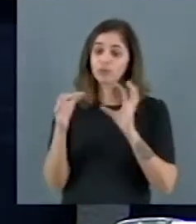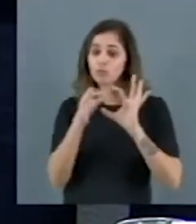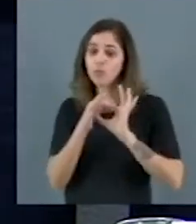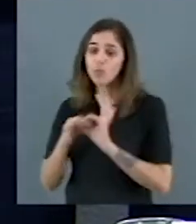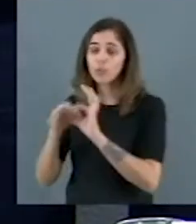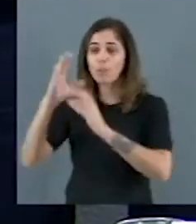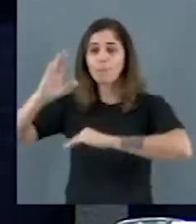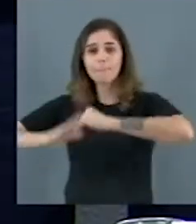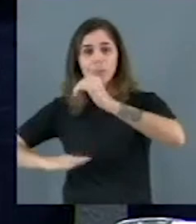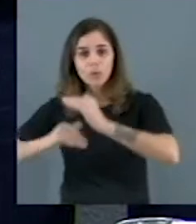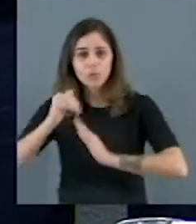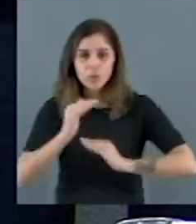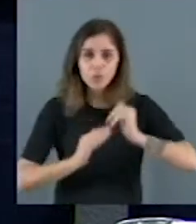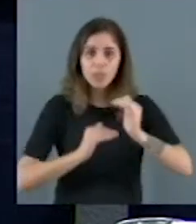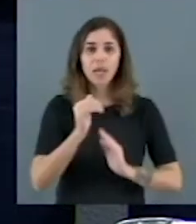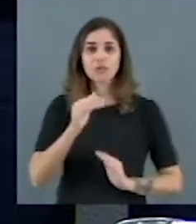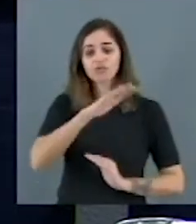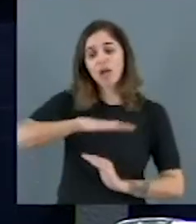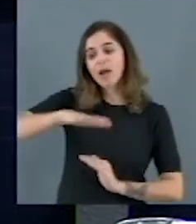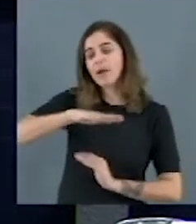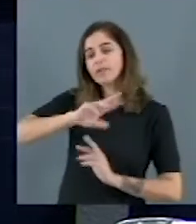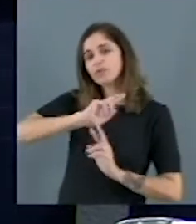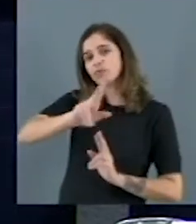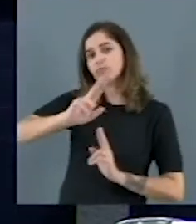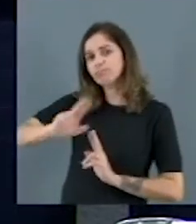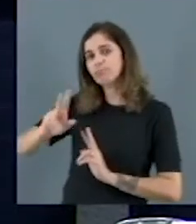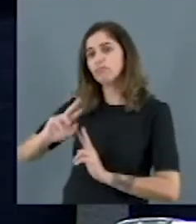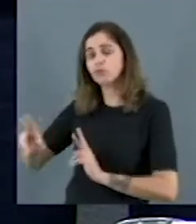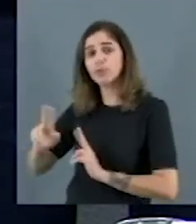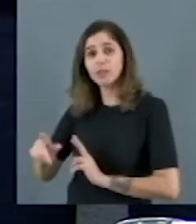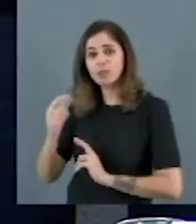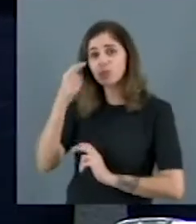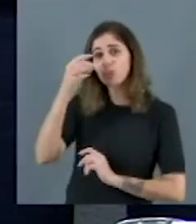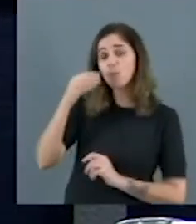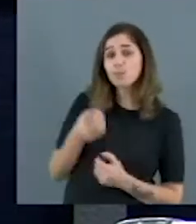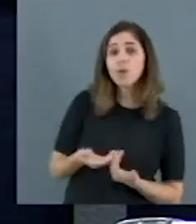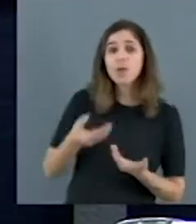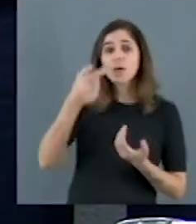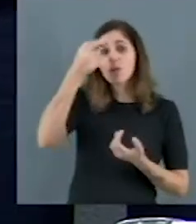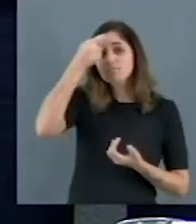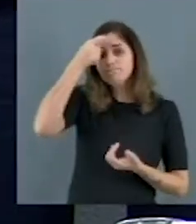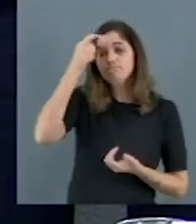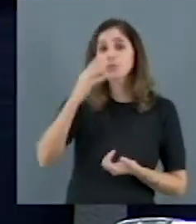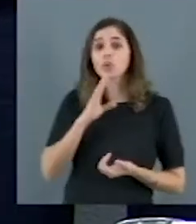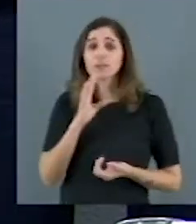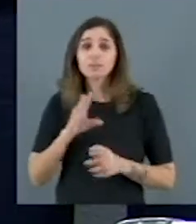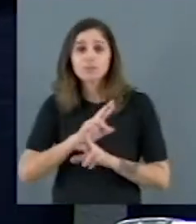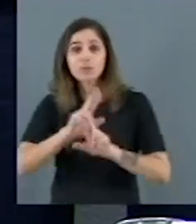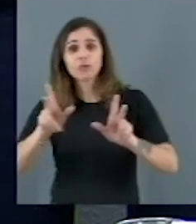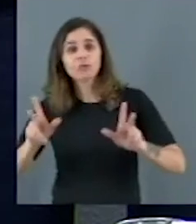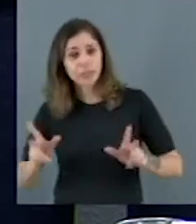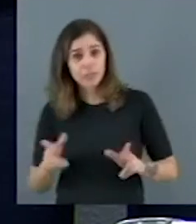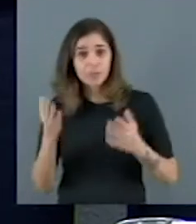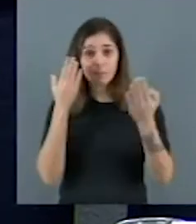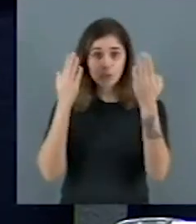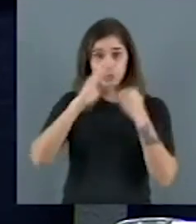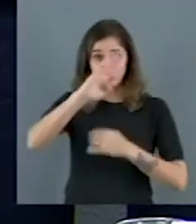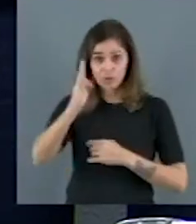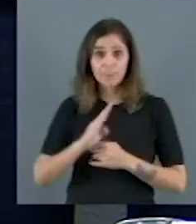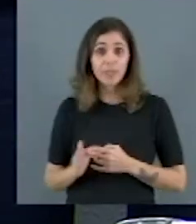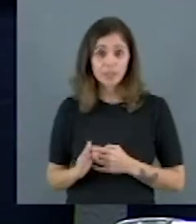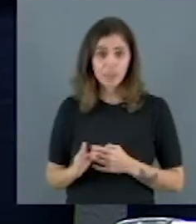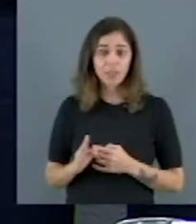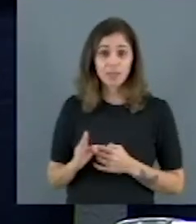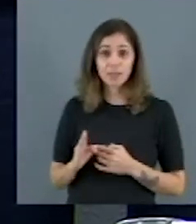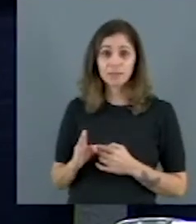saberes que se constroem nesse país. A psicologia brasileira é um deles. Nós estamos aqui reivindicando o nosso